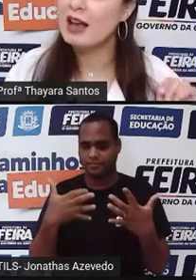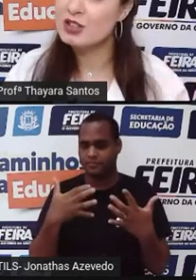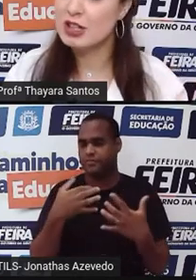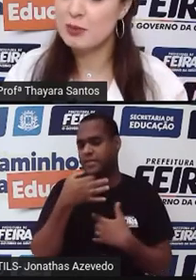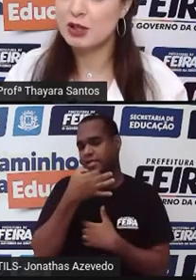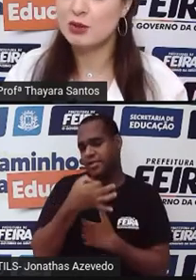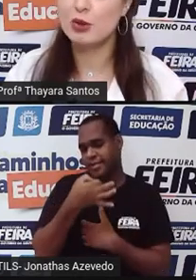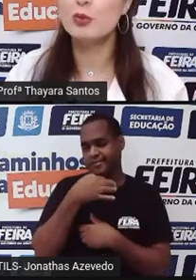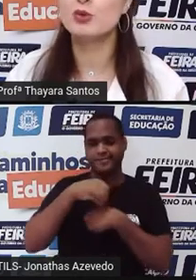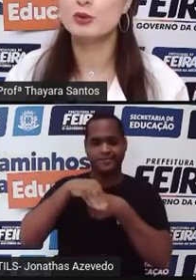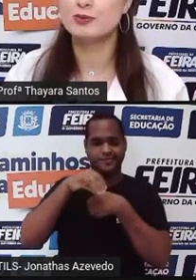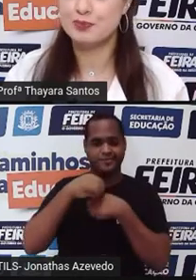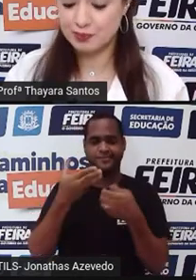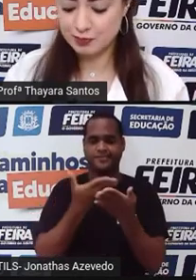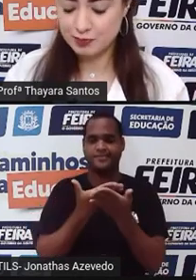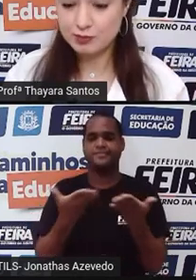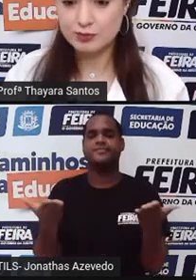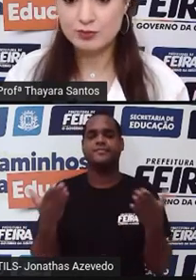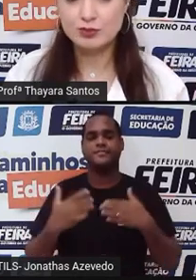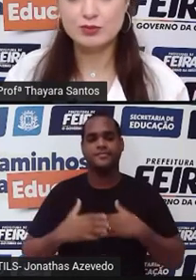aí a dica para todo mundo.